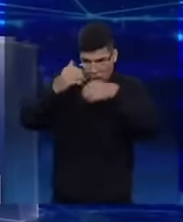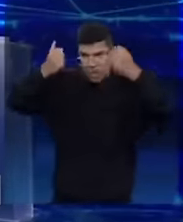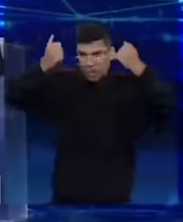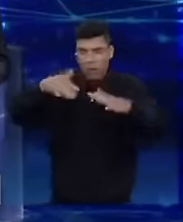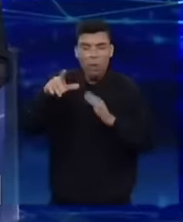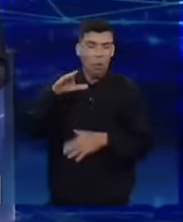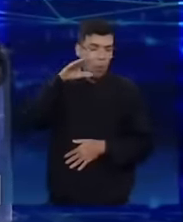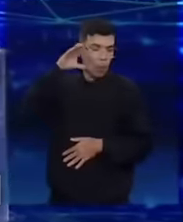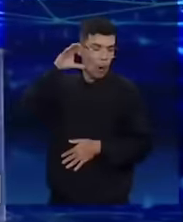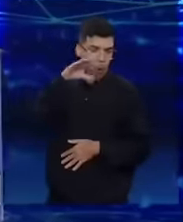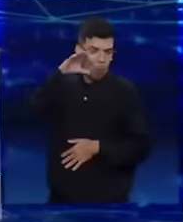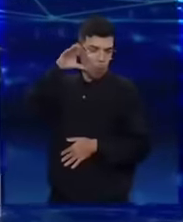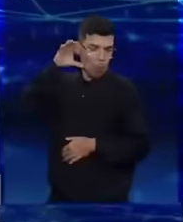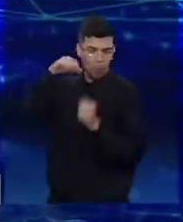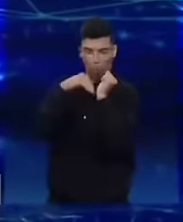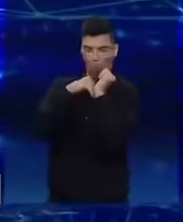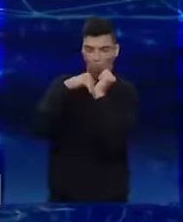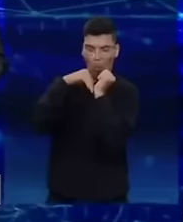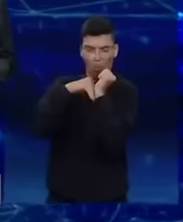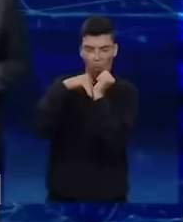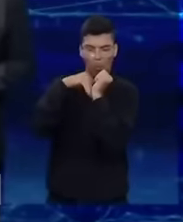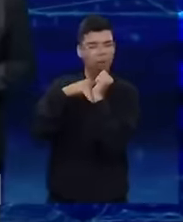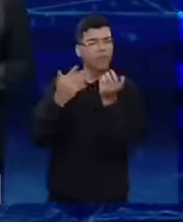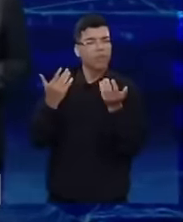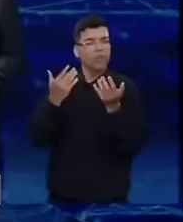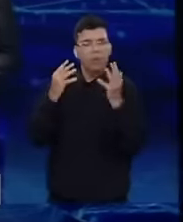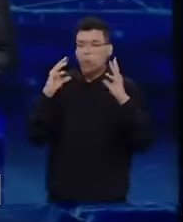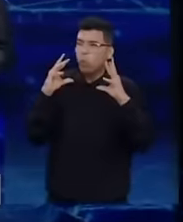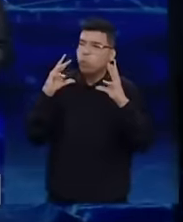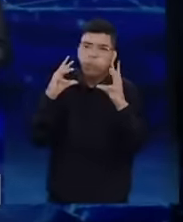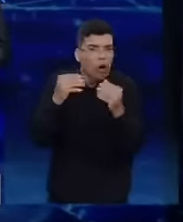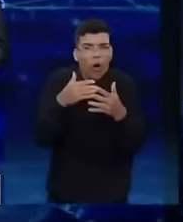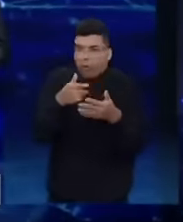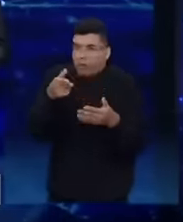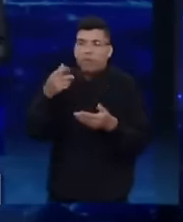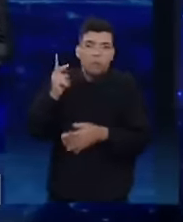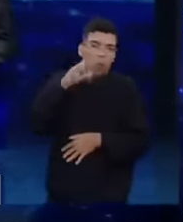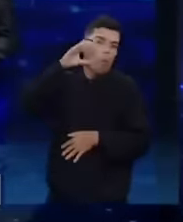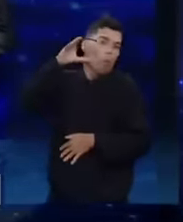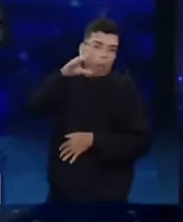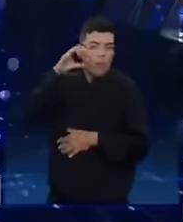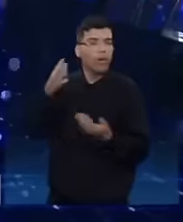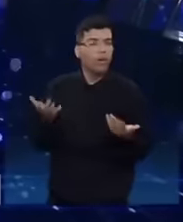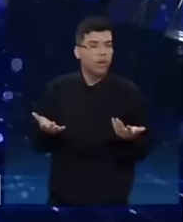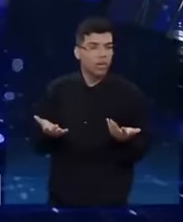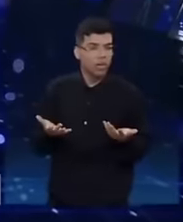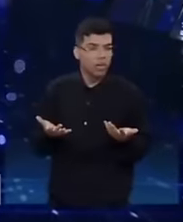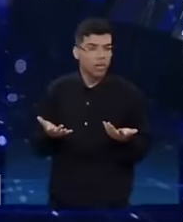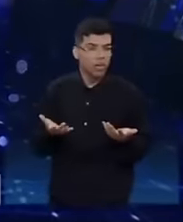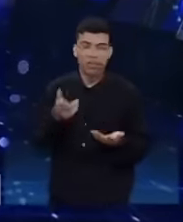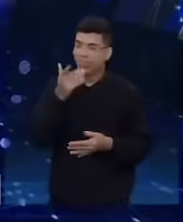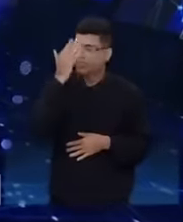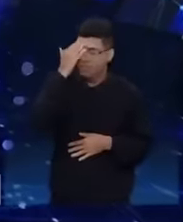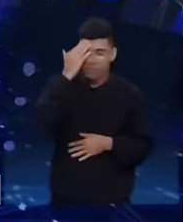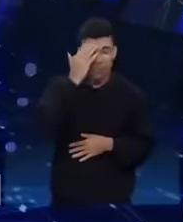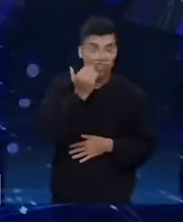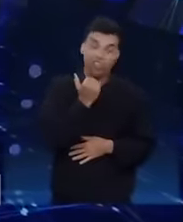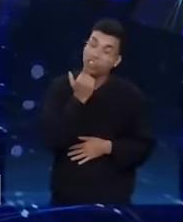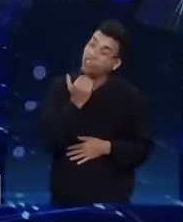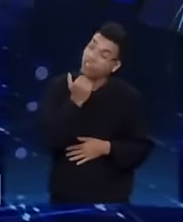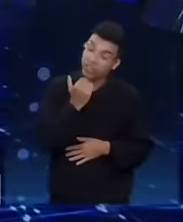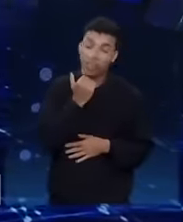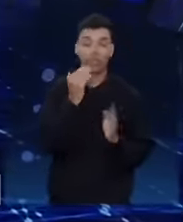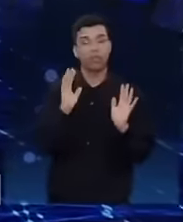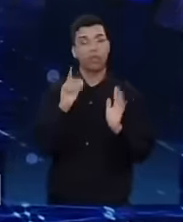sua vida. Tudo é motivo de sigilo, tudo é motivo de sigilo, tudo é motivo de sigilo. Você sabe que isso tem perna curta porque vai acabar,